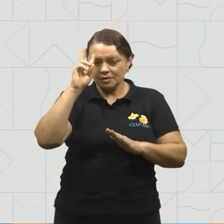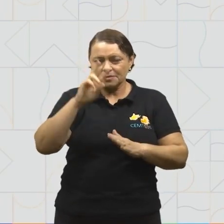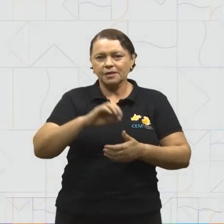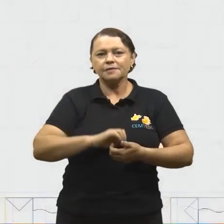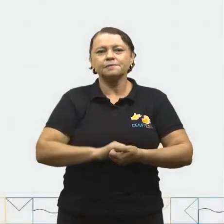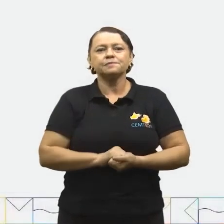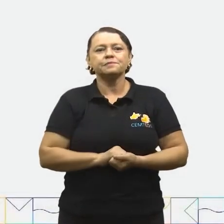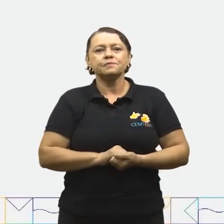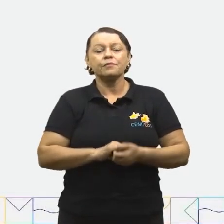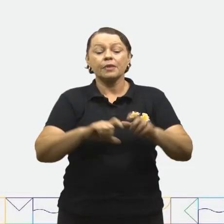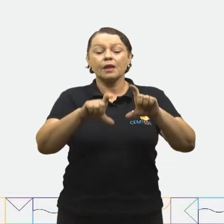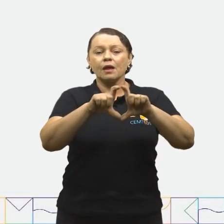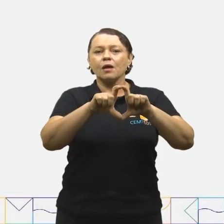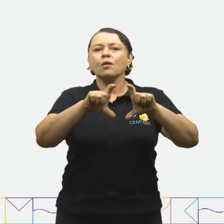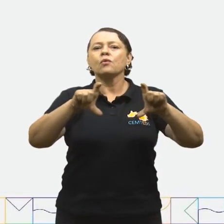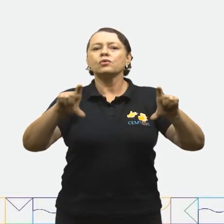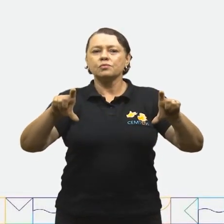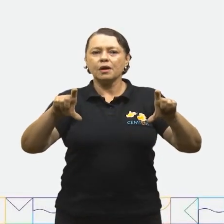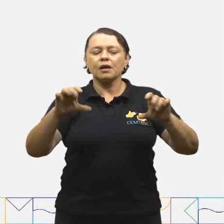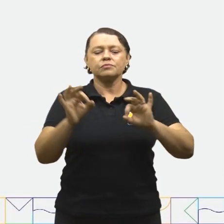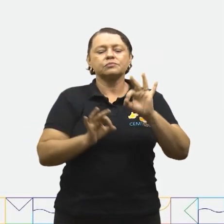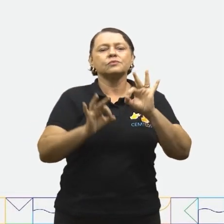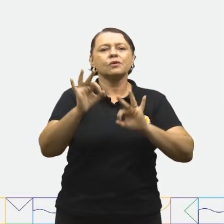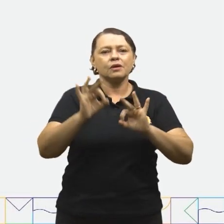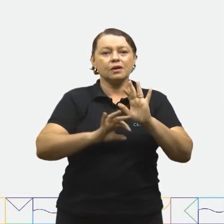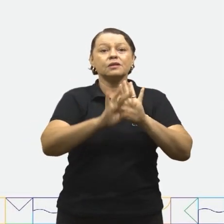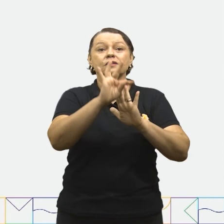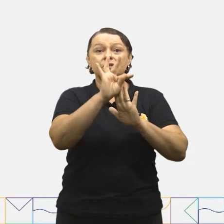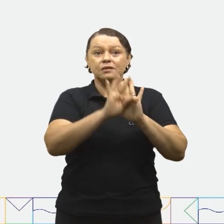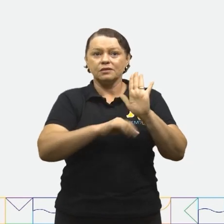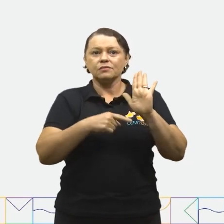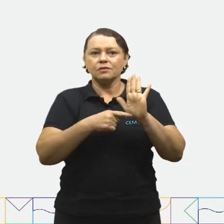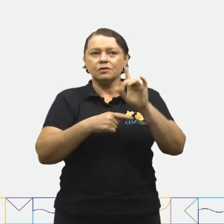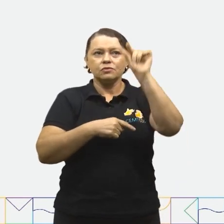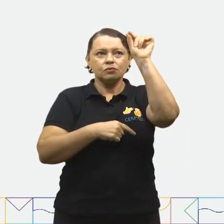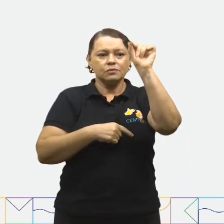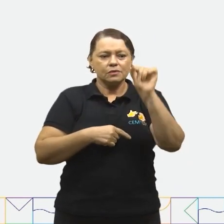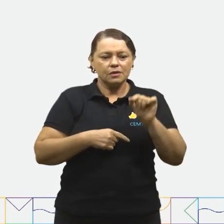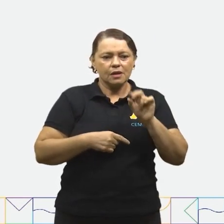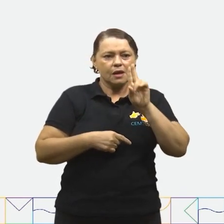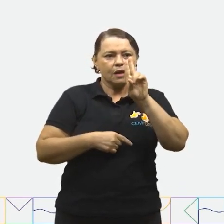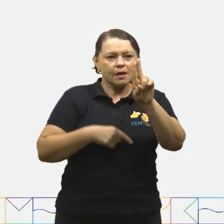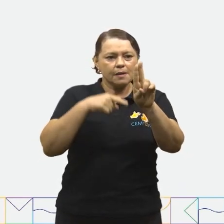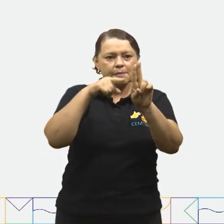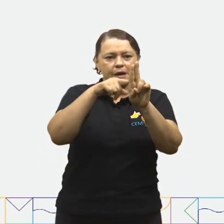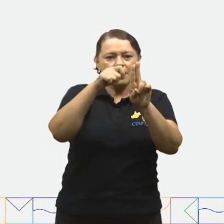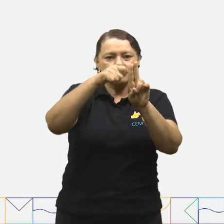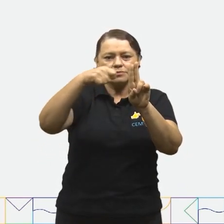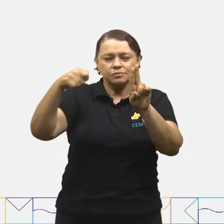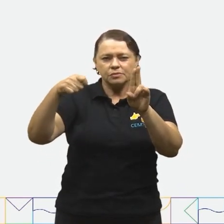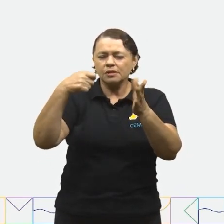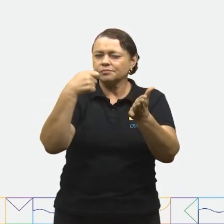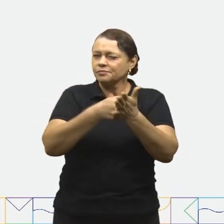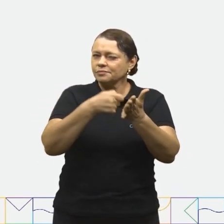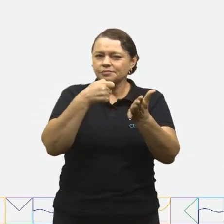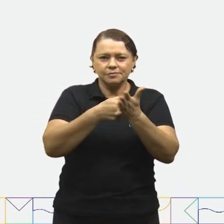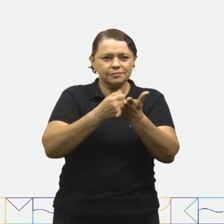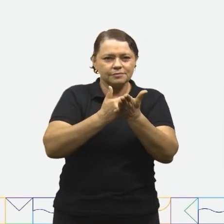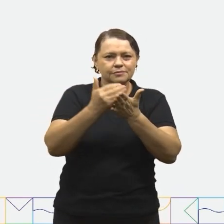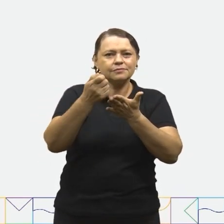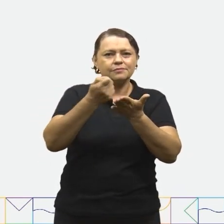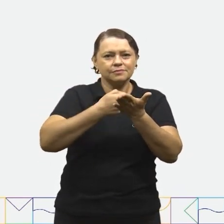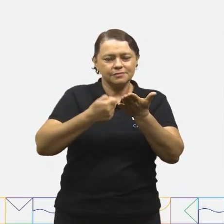comigo. Os parágrafos organizam o texto. A margem é obrigatória na abertura de um parágrafo.